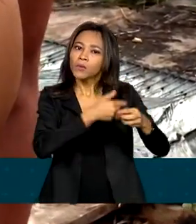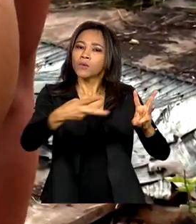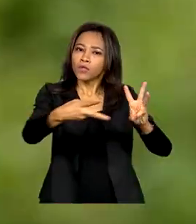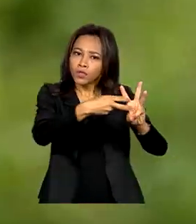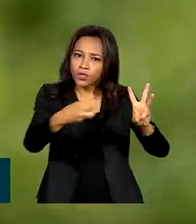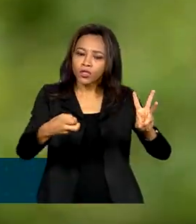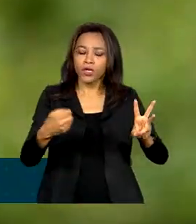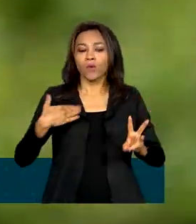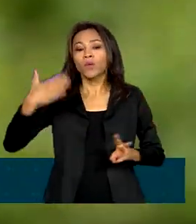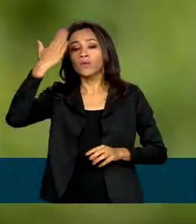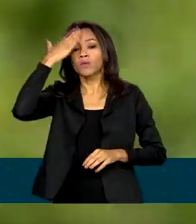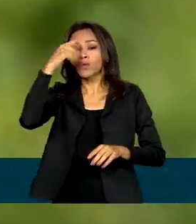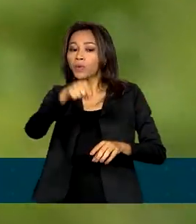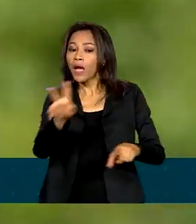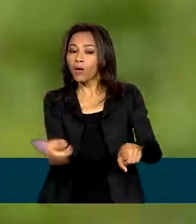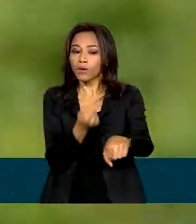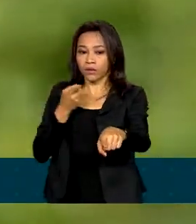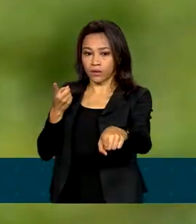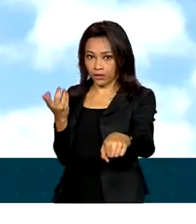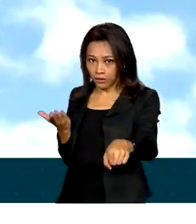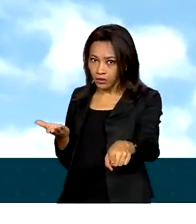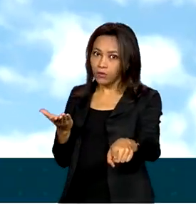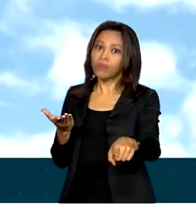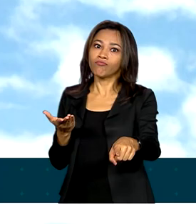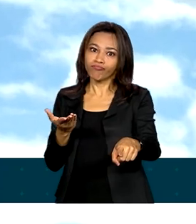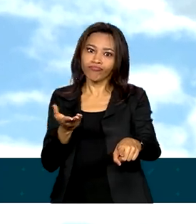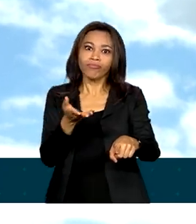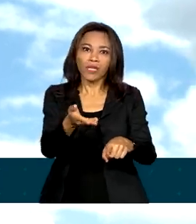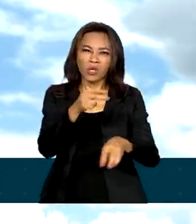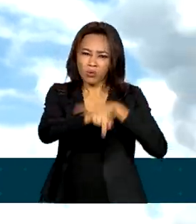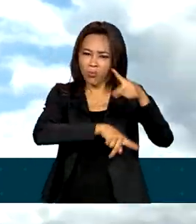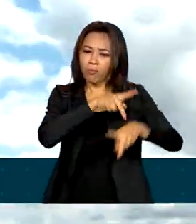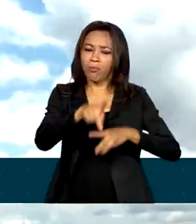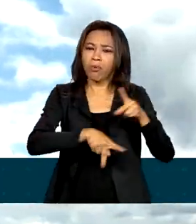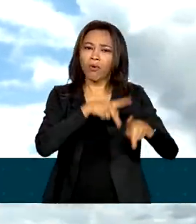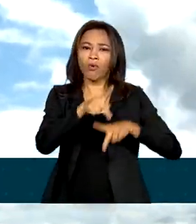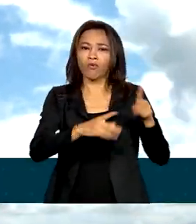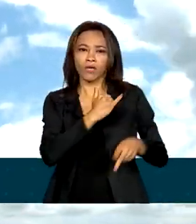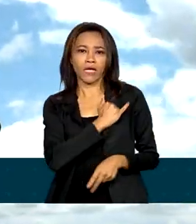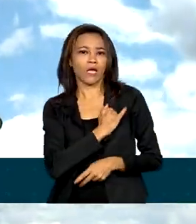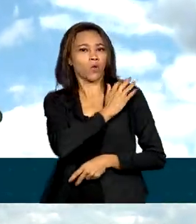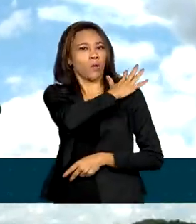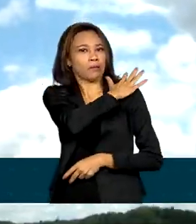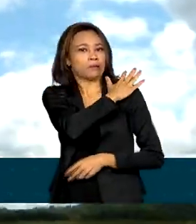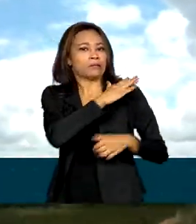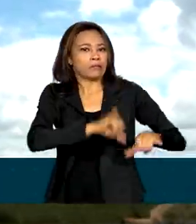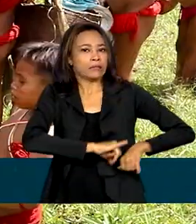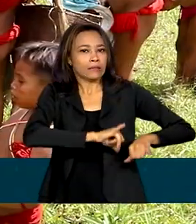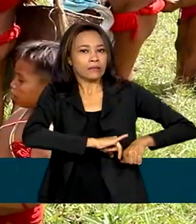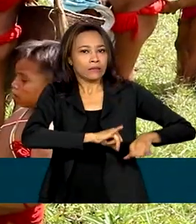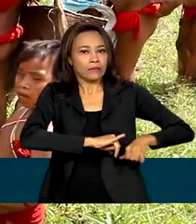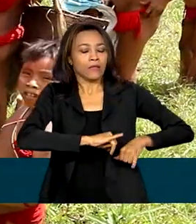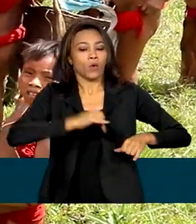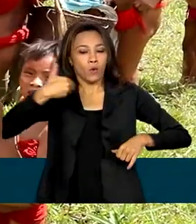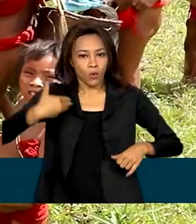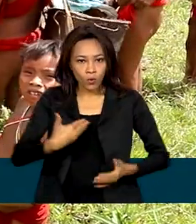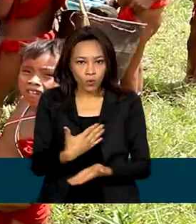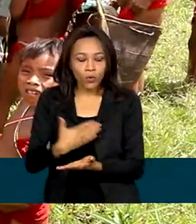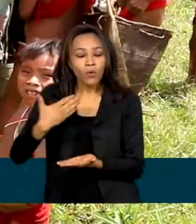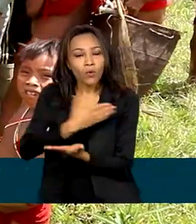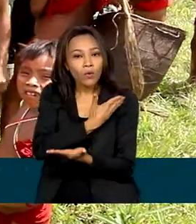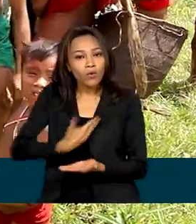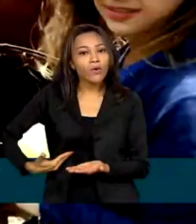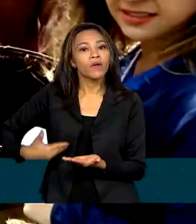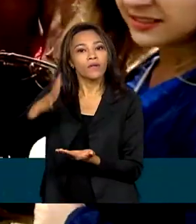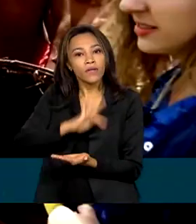tomar conhecimento da grave crise sanitária e humanitária pela qual o povo Yanomami passava, o governo federal deu início a uma série